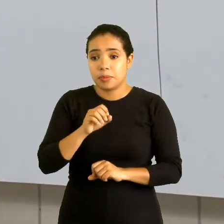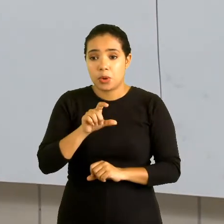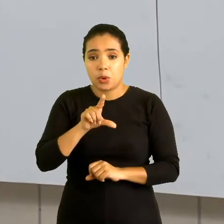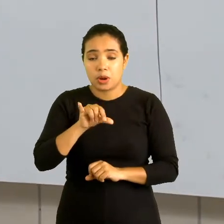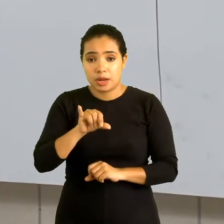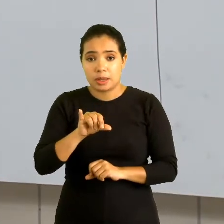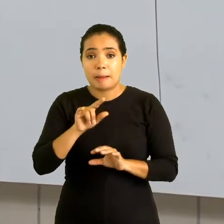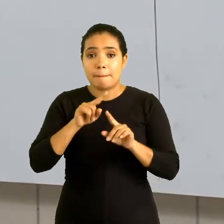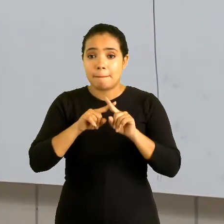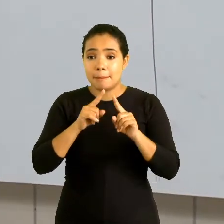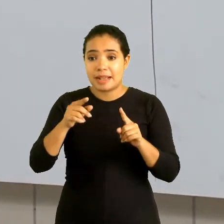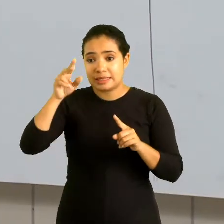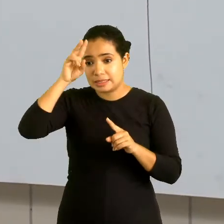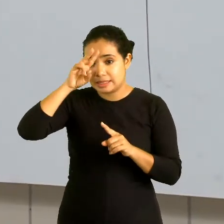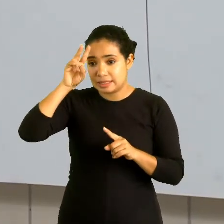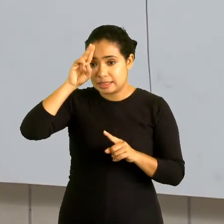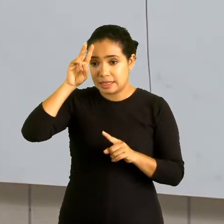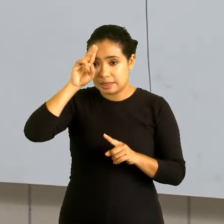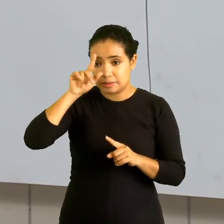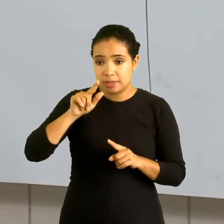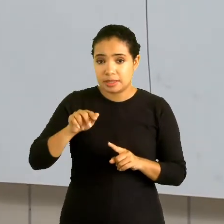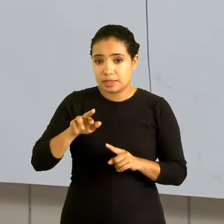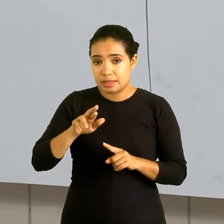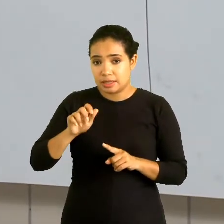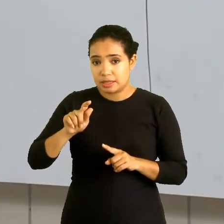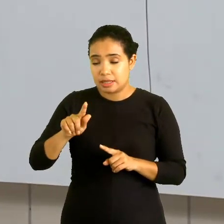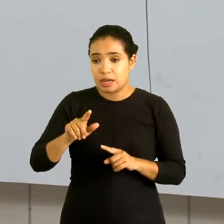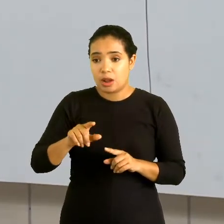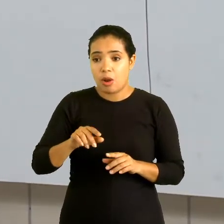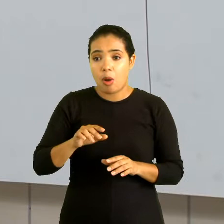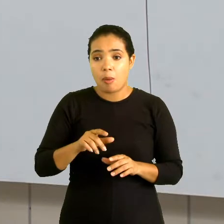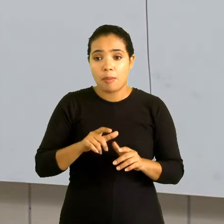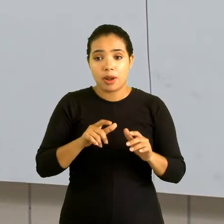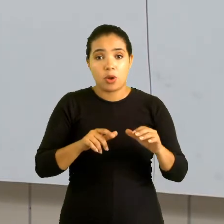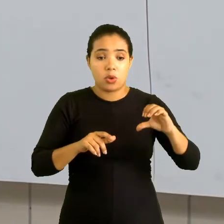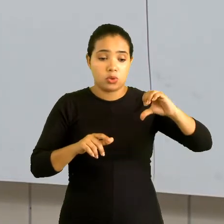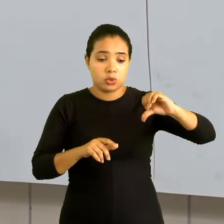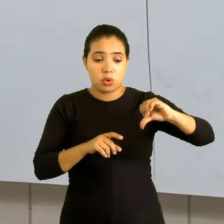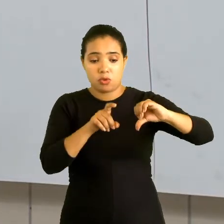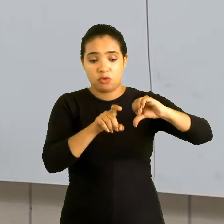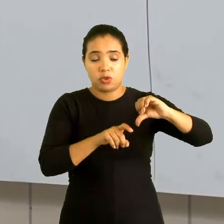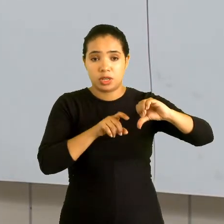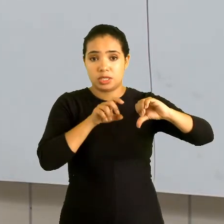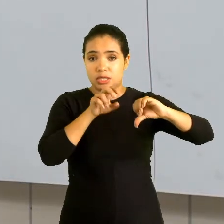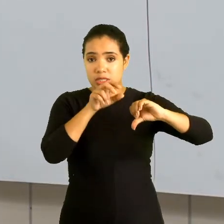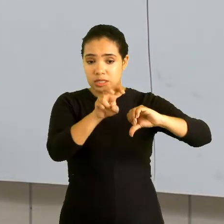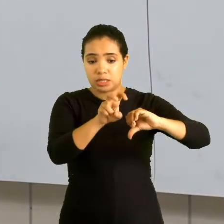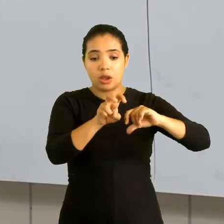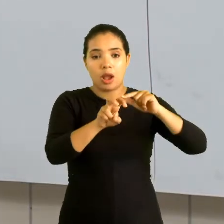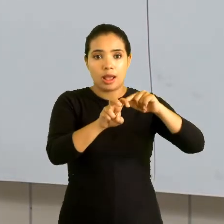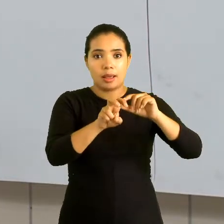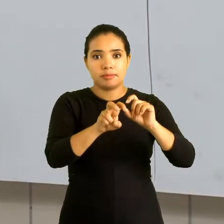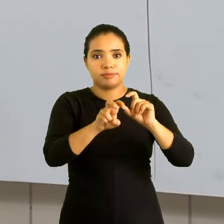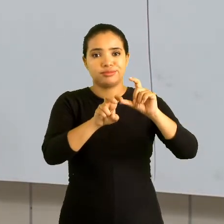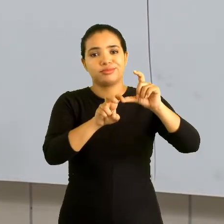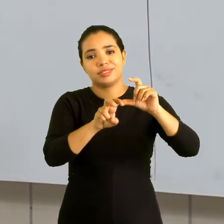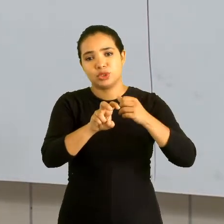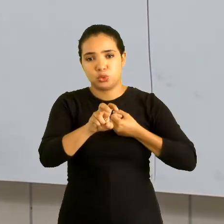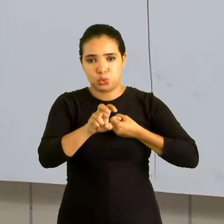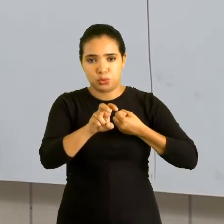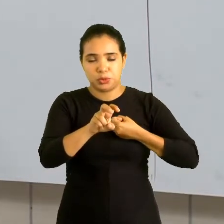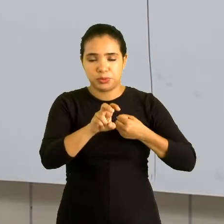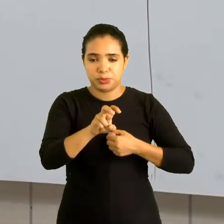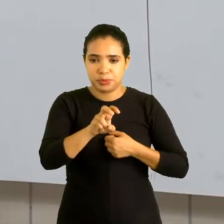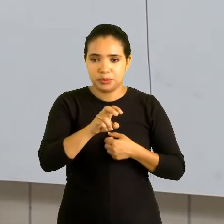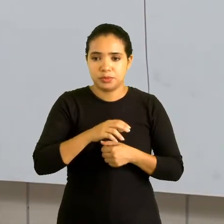lembrando que o grau vai ser dado pelo maior expoente. No caso, cinco. Então, esse é um polinômio de quinto grau.